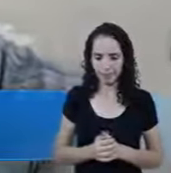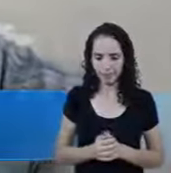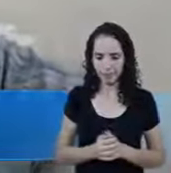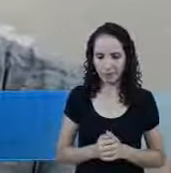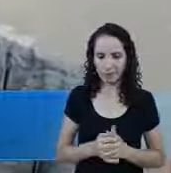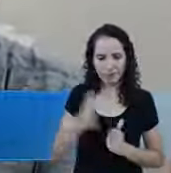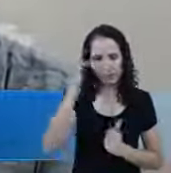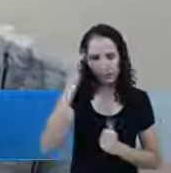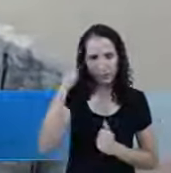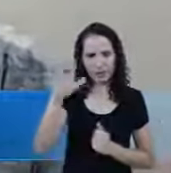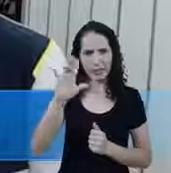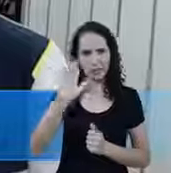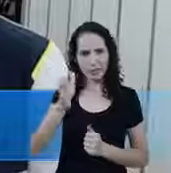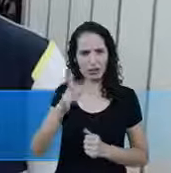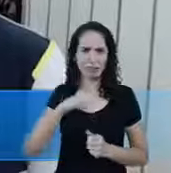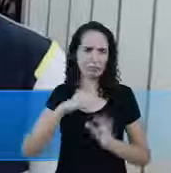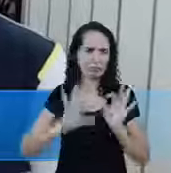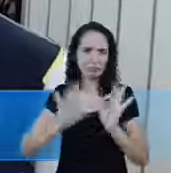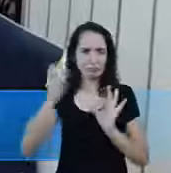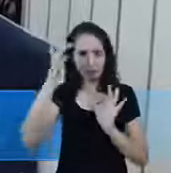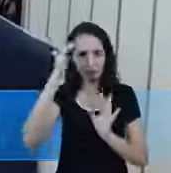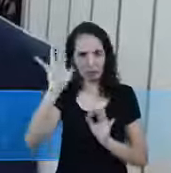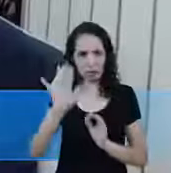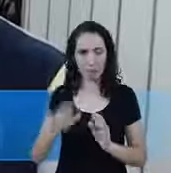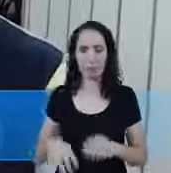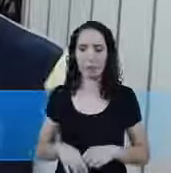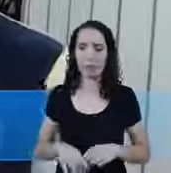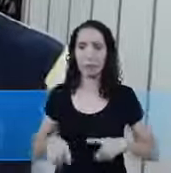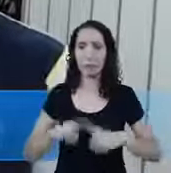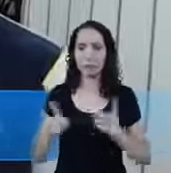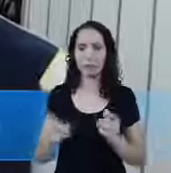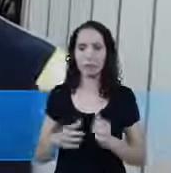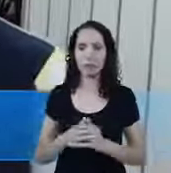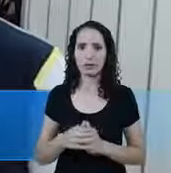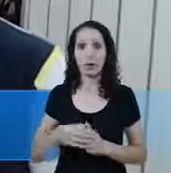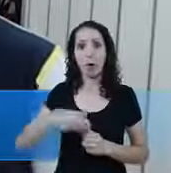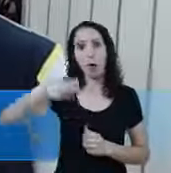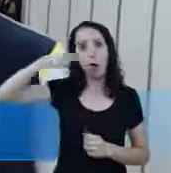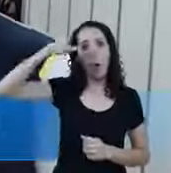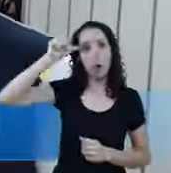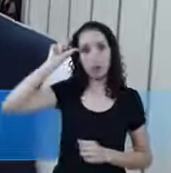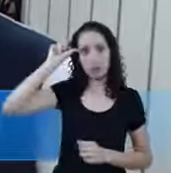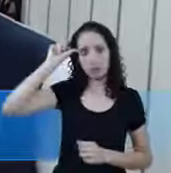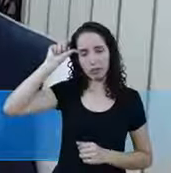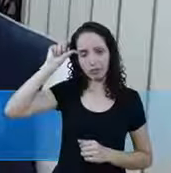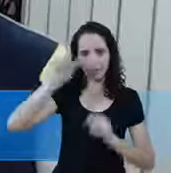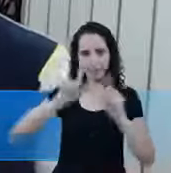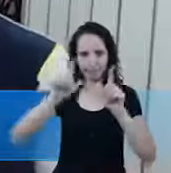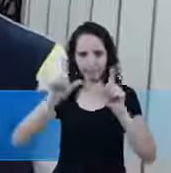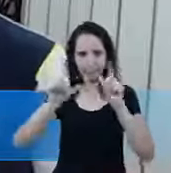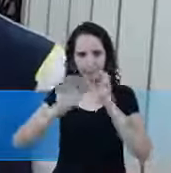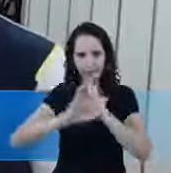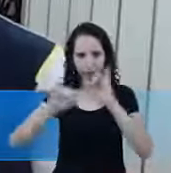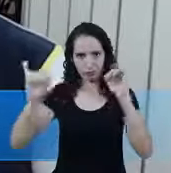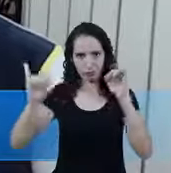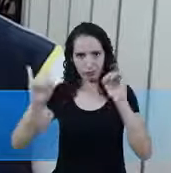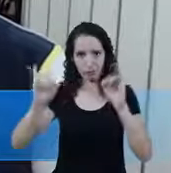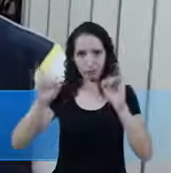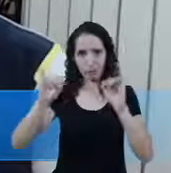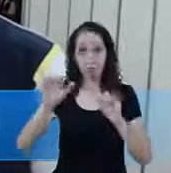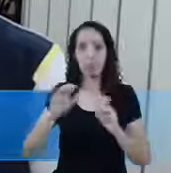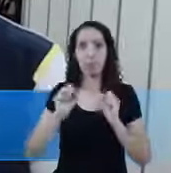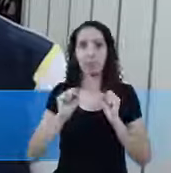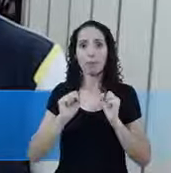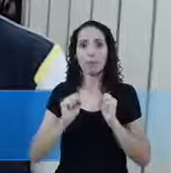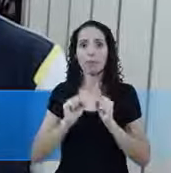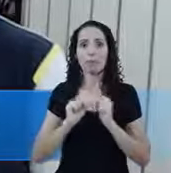planejado Para isso Mas Segundo as Declarações Ontem Pode ser Que haja um relaxamento De